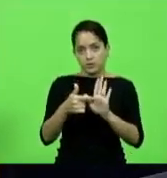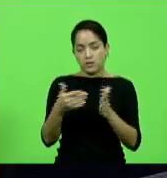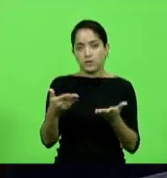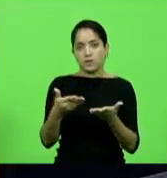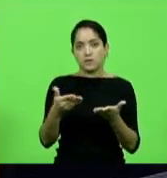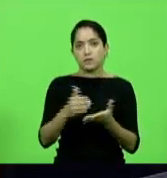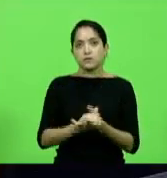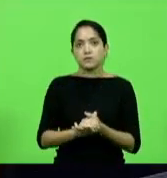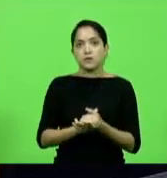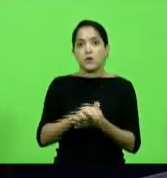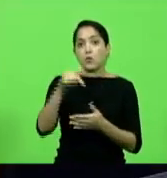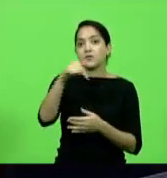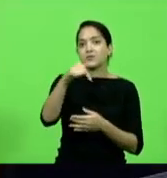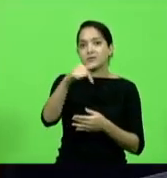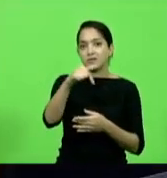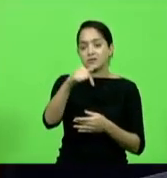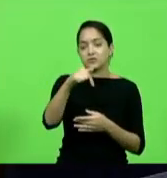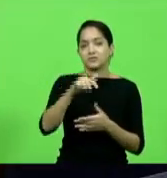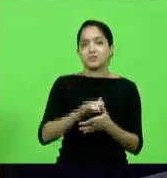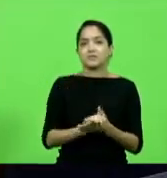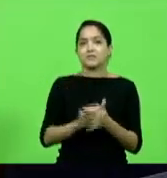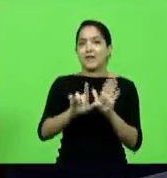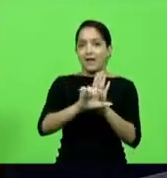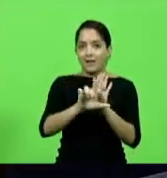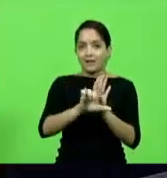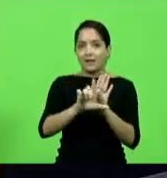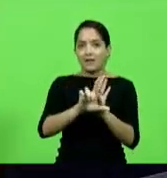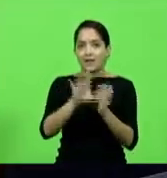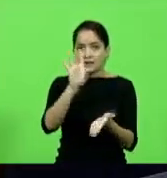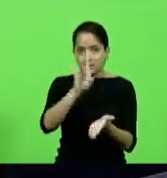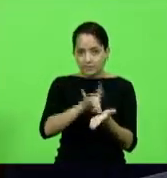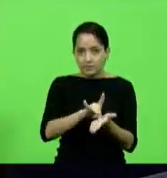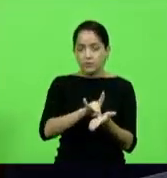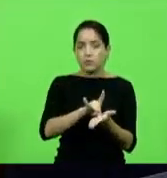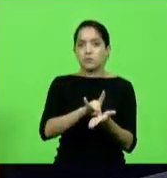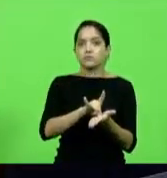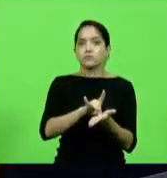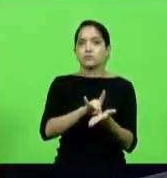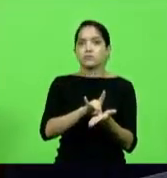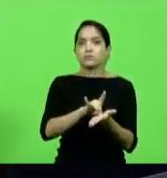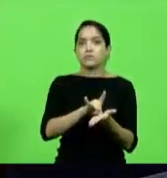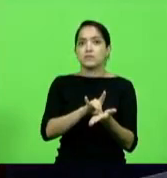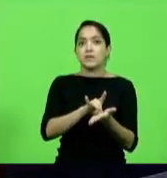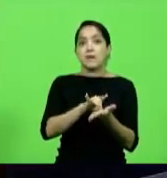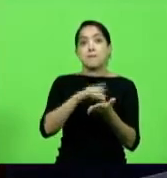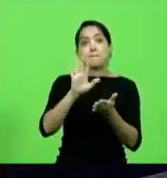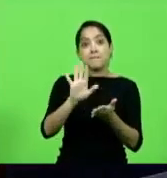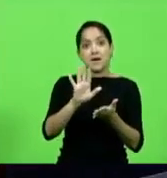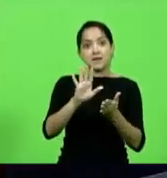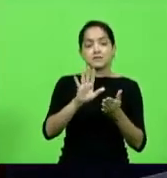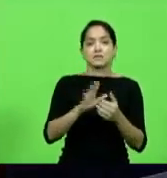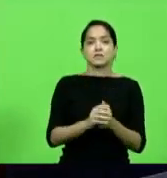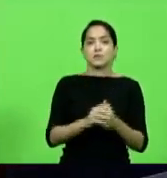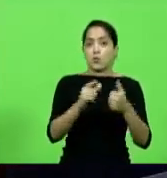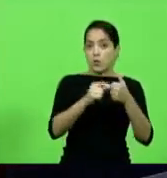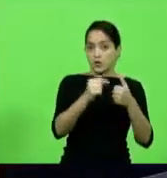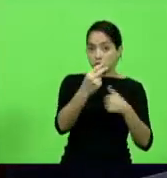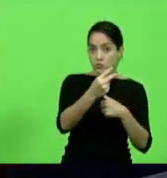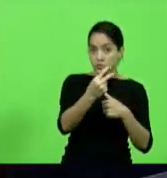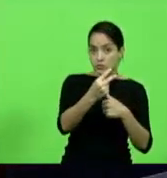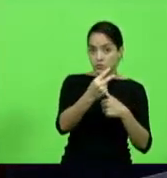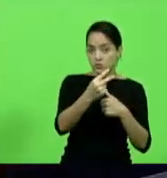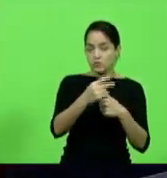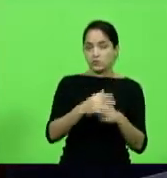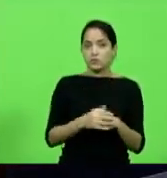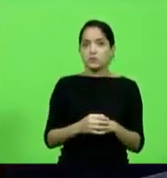o artigo 7 não foi vetado a lei entre vigor na data de sua publicação só ficou o artigo 2 só ficou o artigo 2